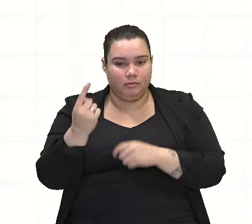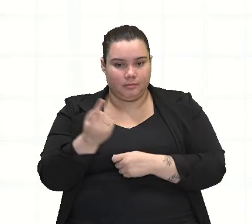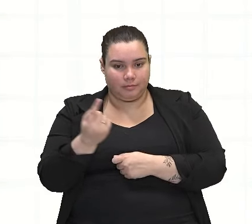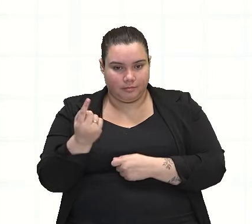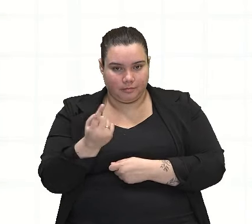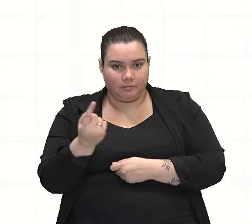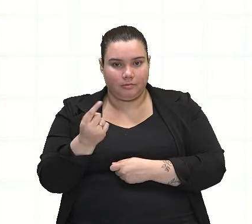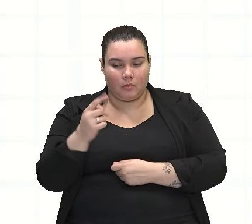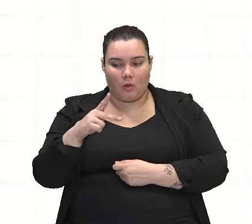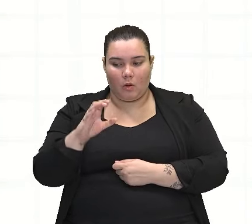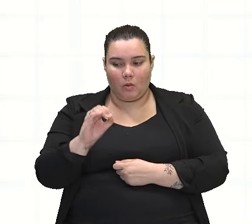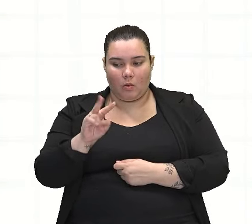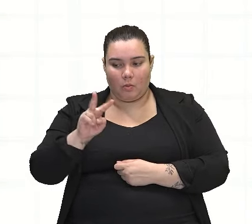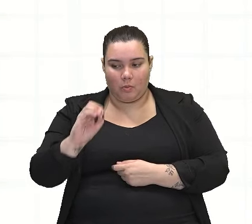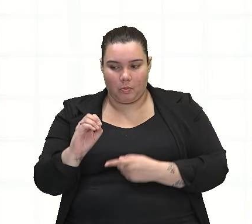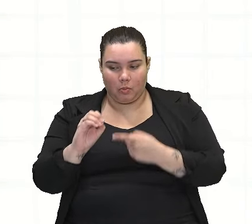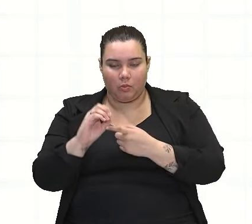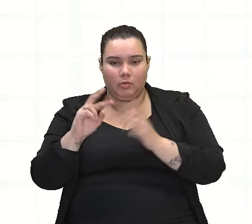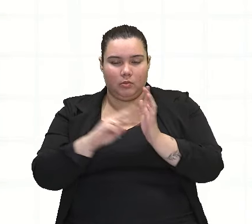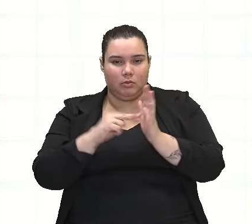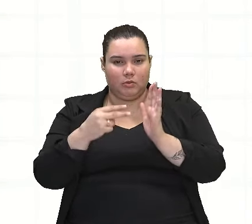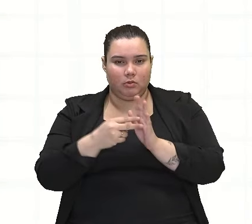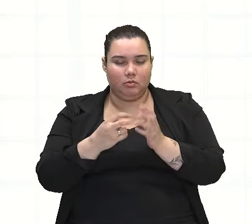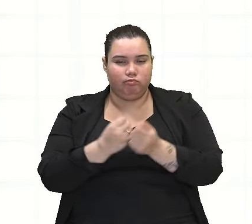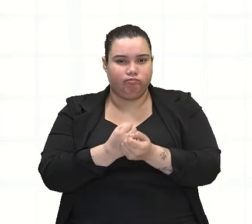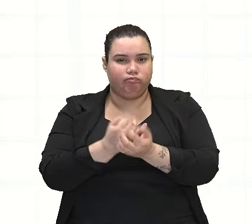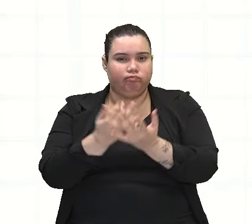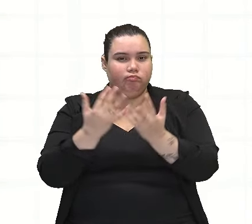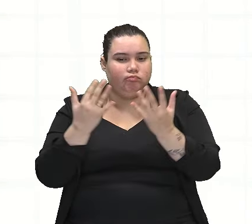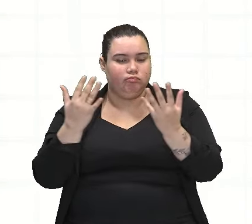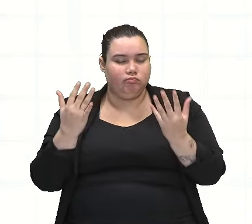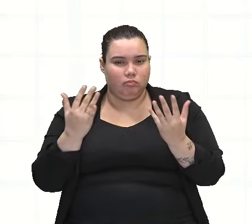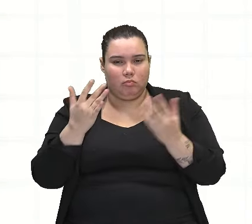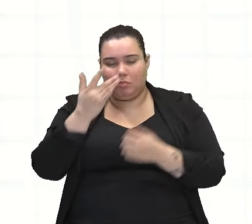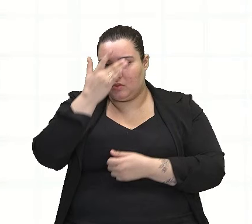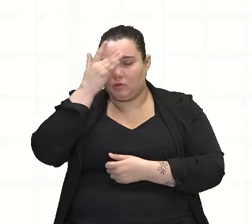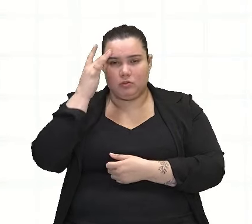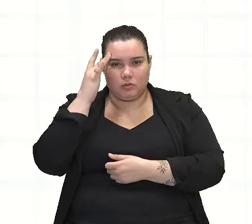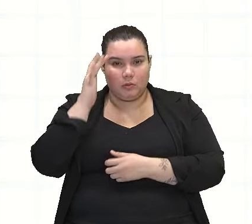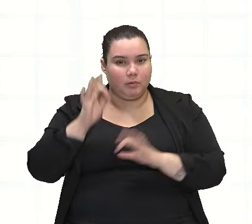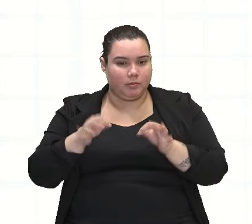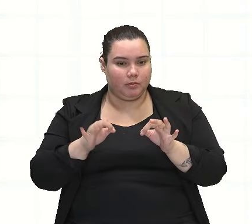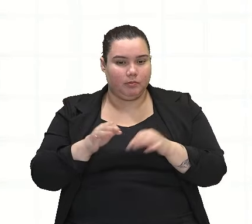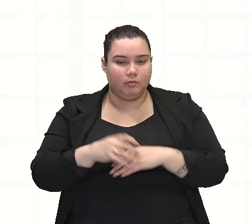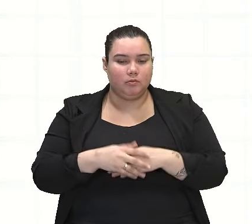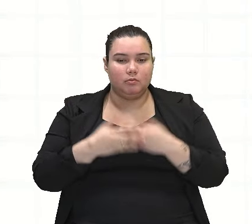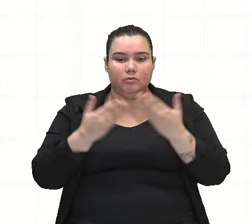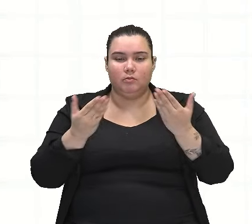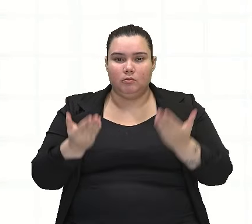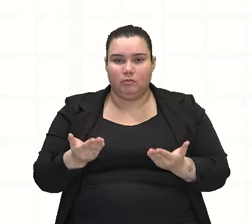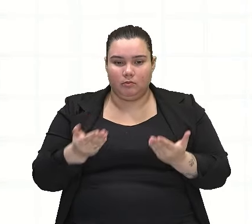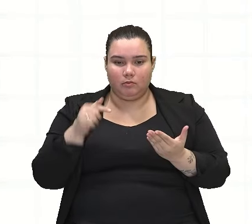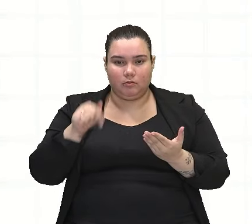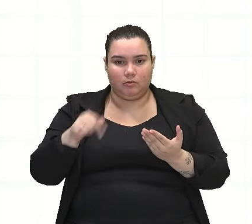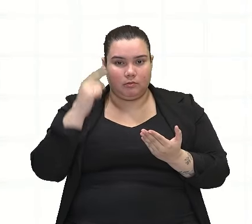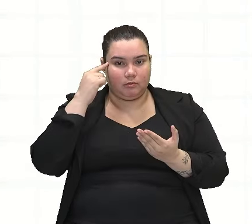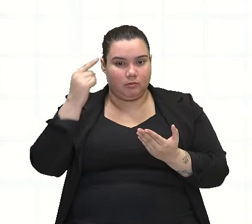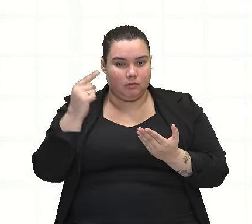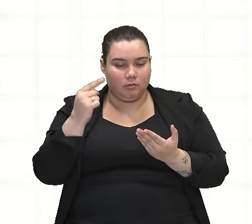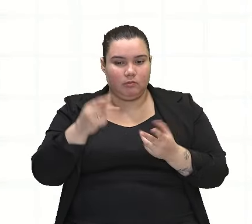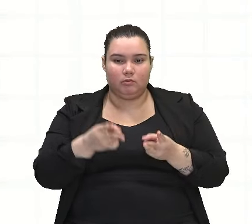o povo traz para a gente uma ideia de muitas pessoas, de multidão. Então, com essa ideia,